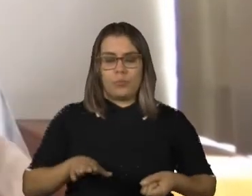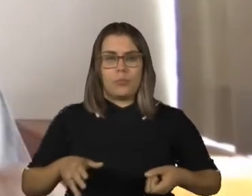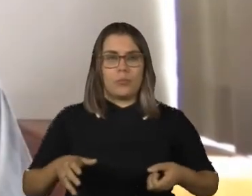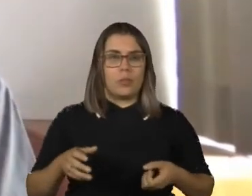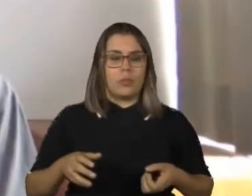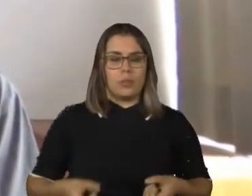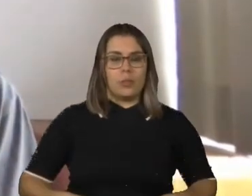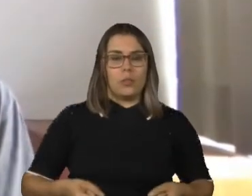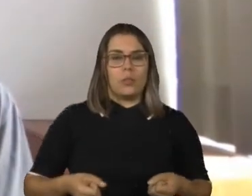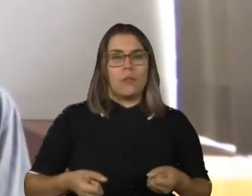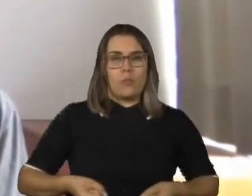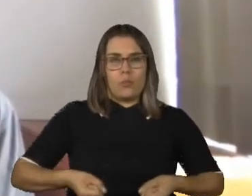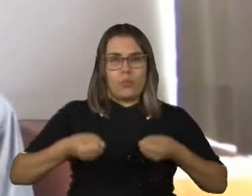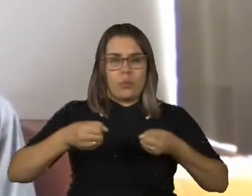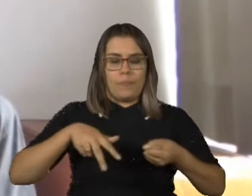ônibus aqui do Rio de Janeiro.